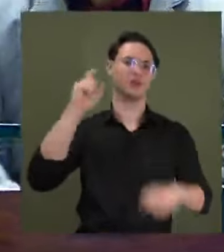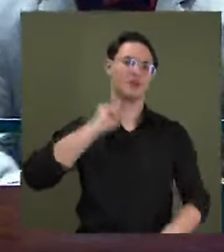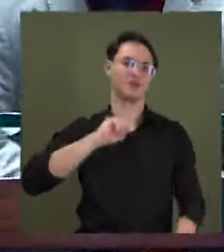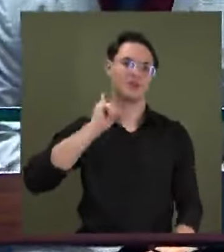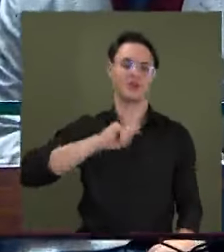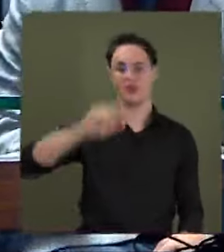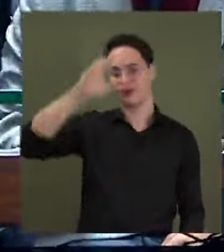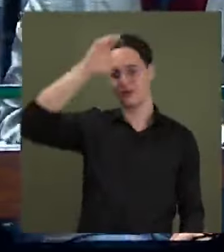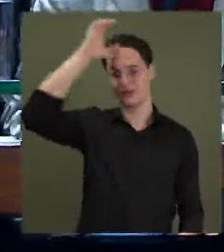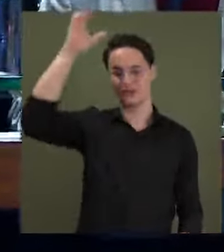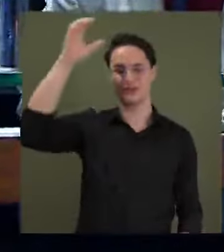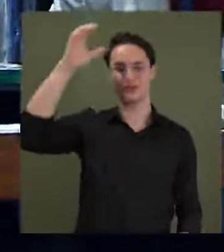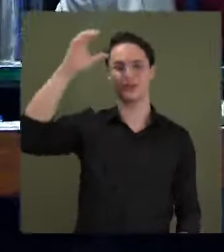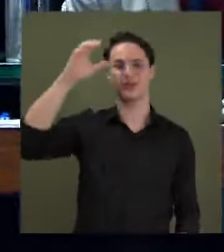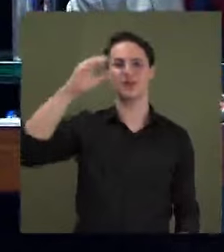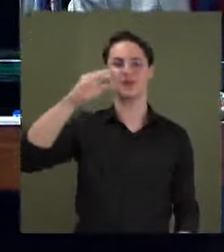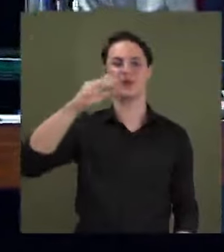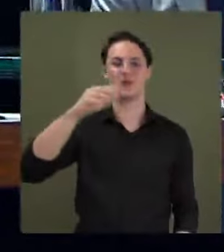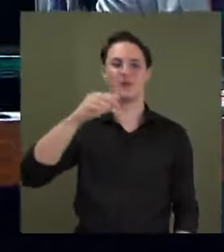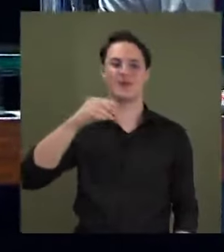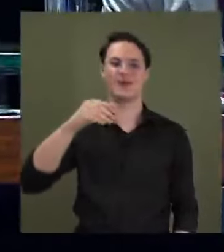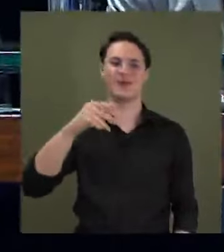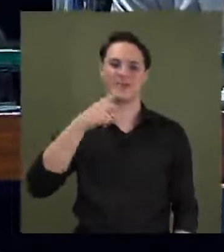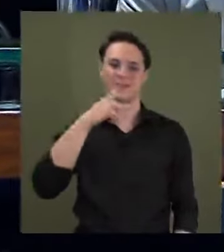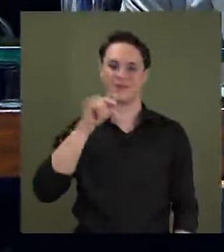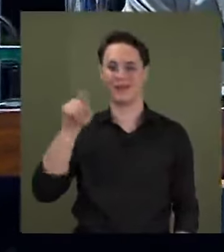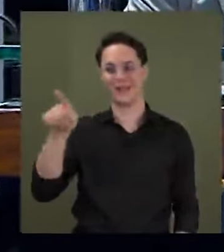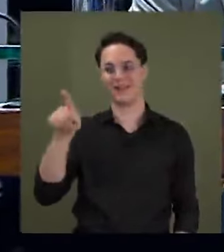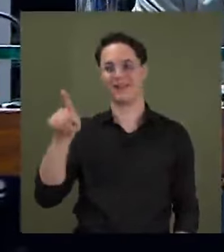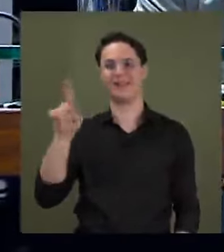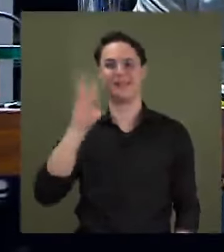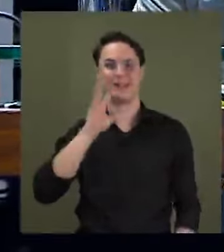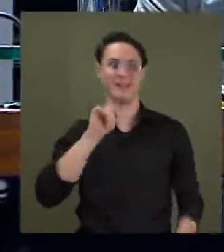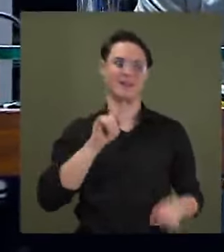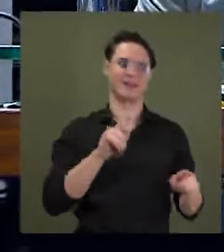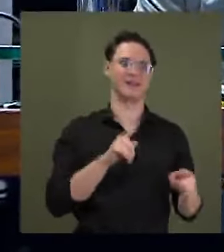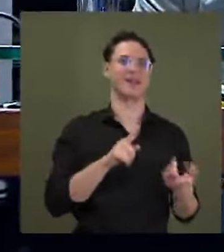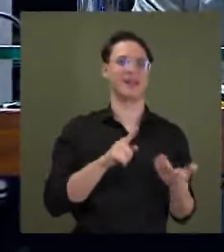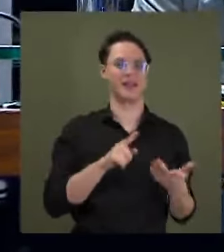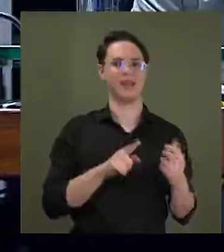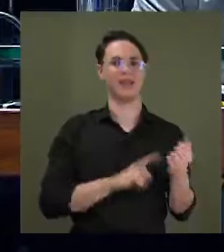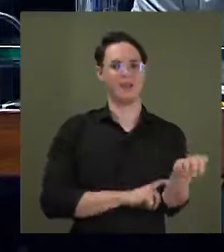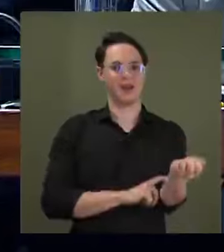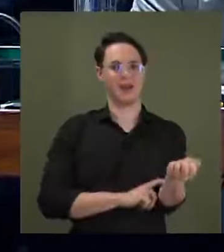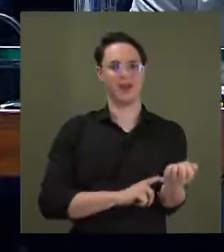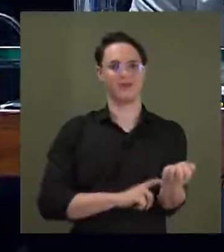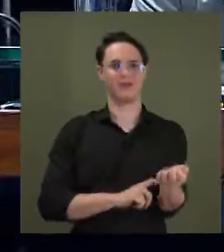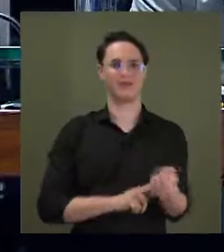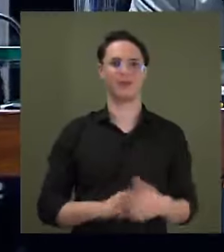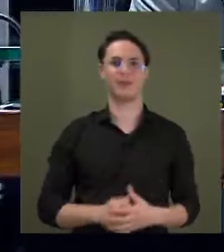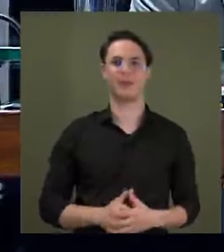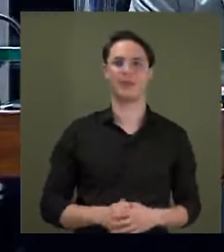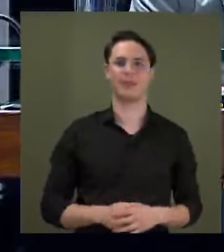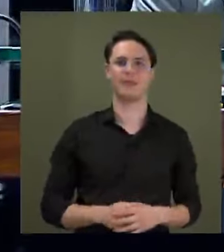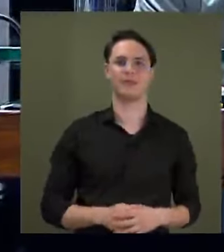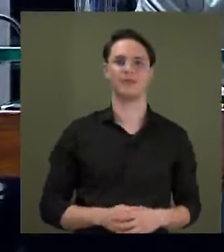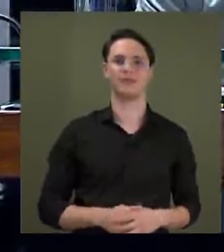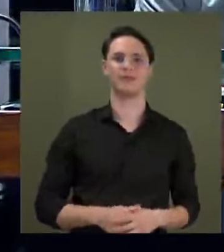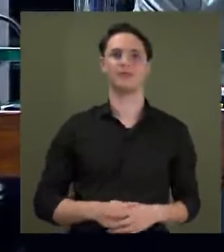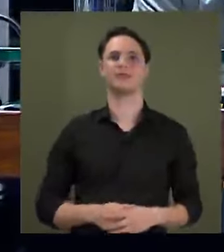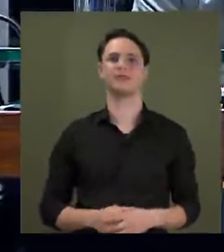quando eu falei que era bravo, diz que é legal, não é? É o sobrinho, filho do Magno Malta. Seja muito bem-vindo, viu, Davi?